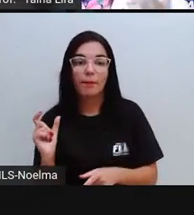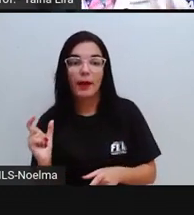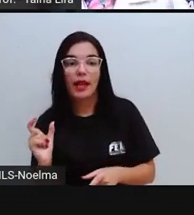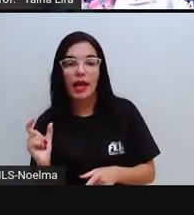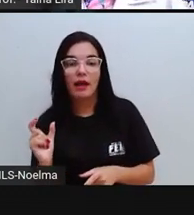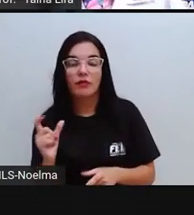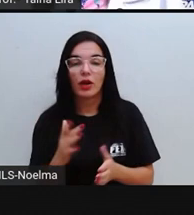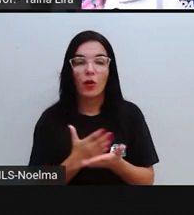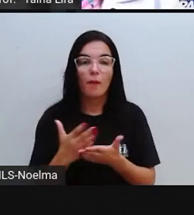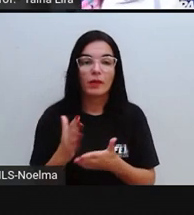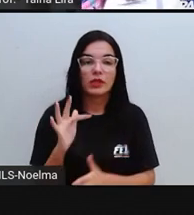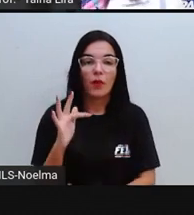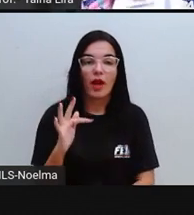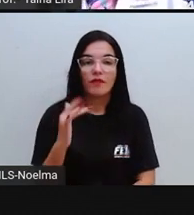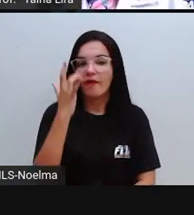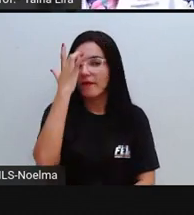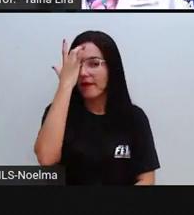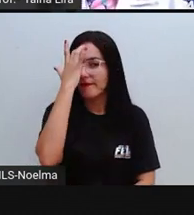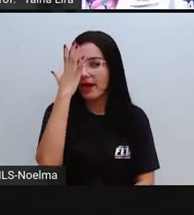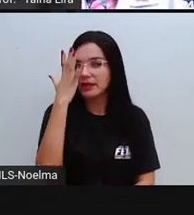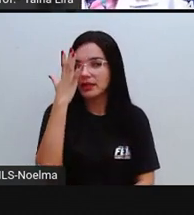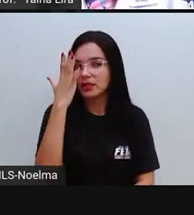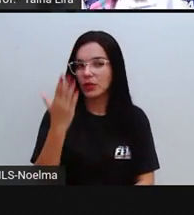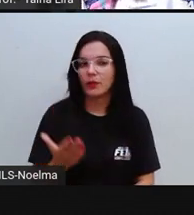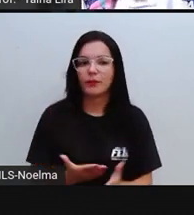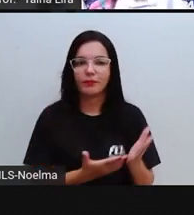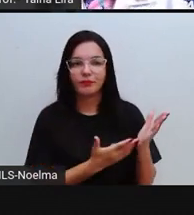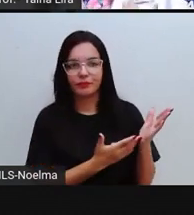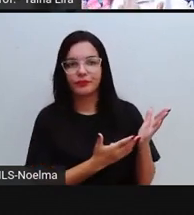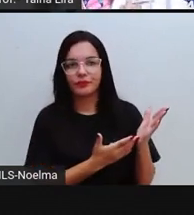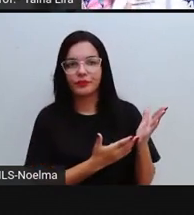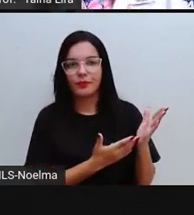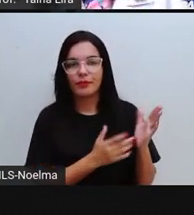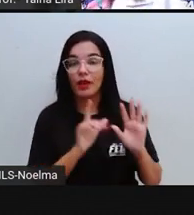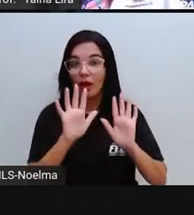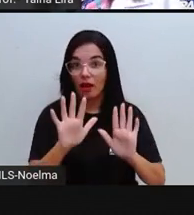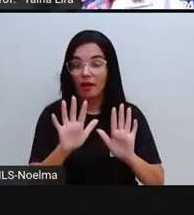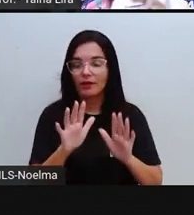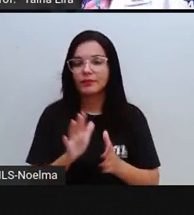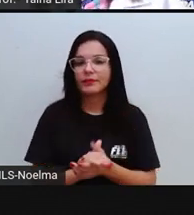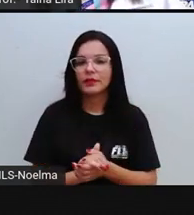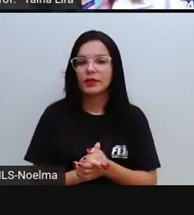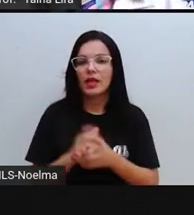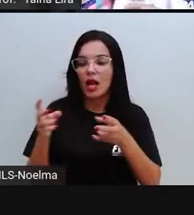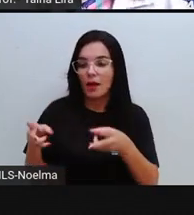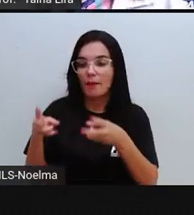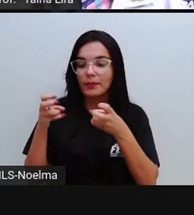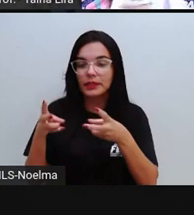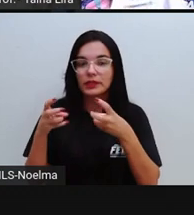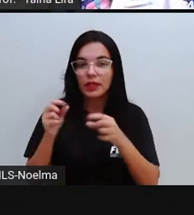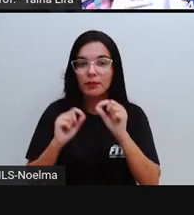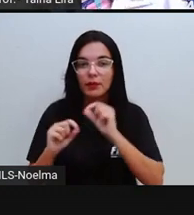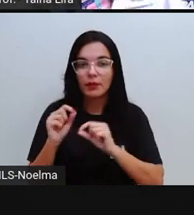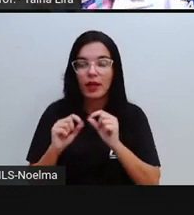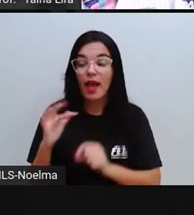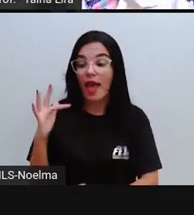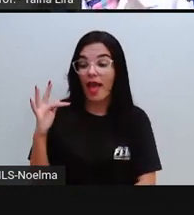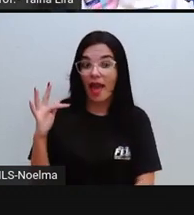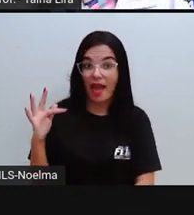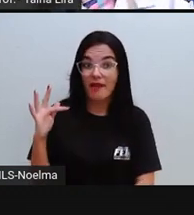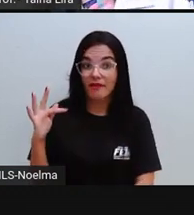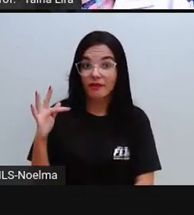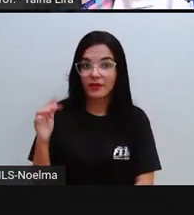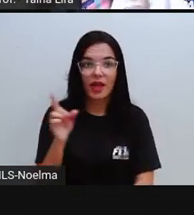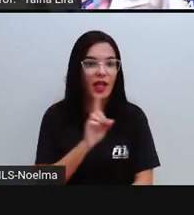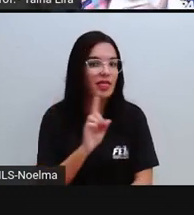fazer um castelo. Observem que a letra F, lembrando, a letra F é